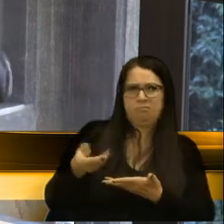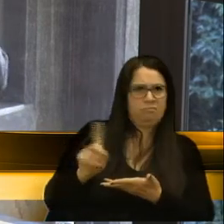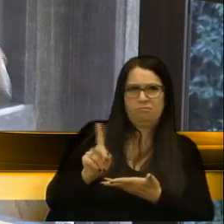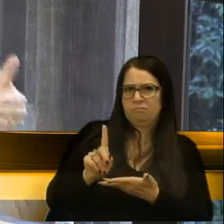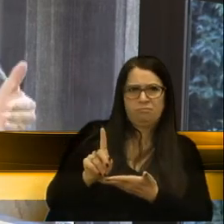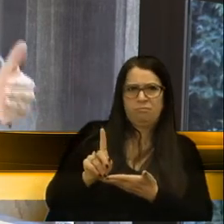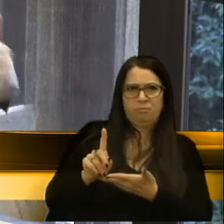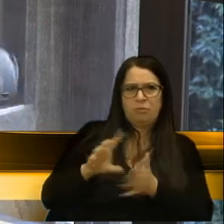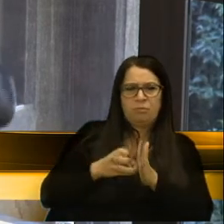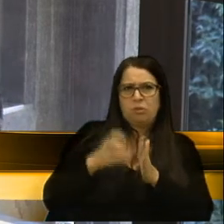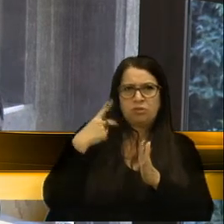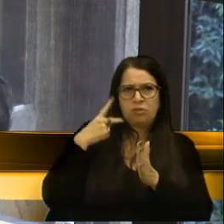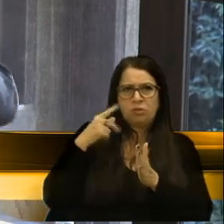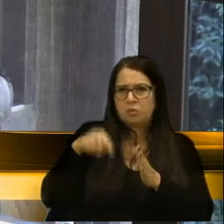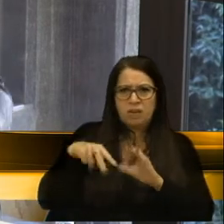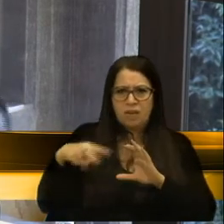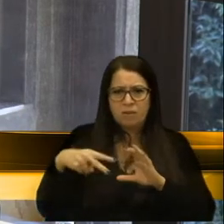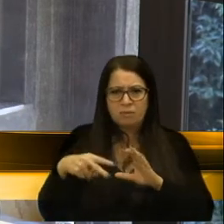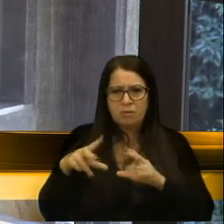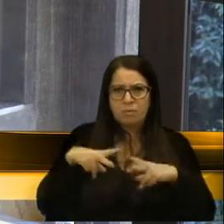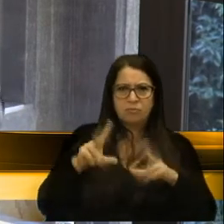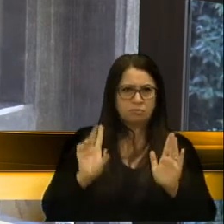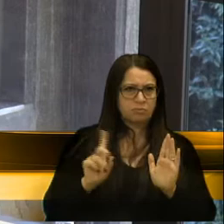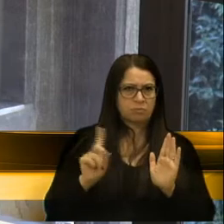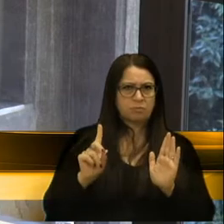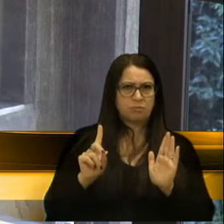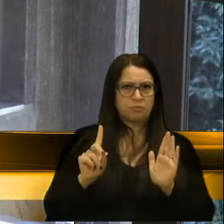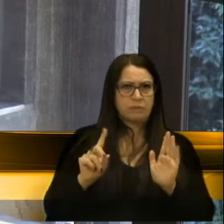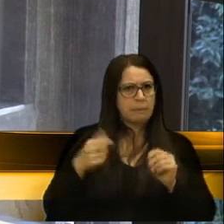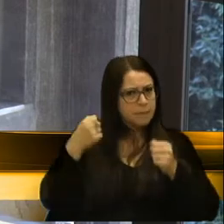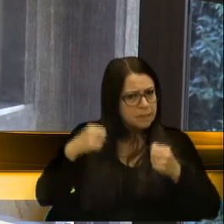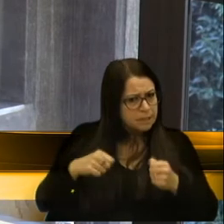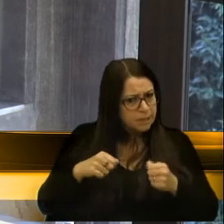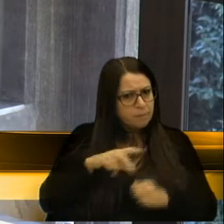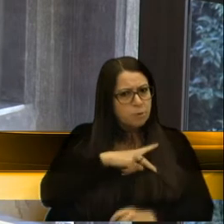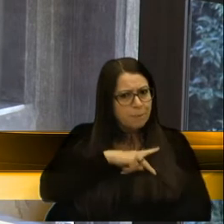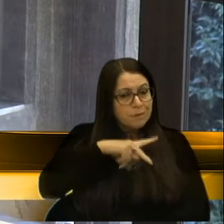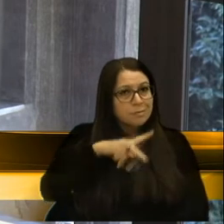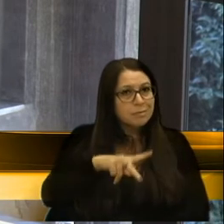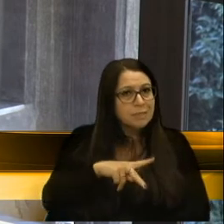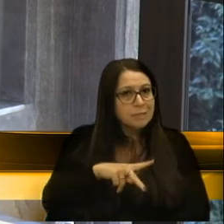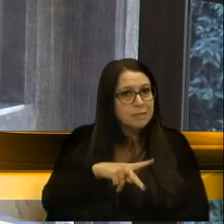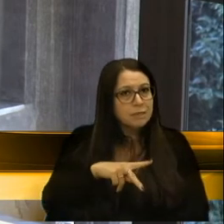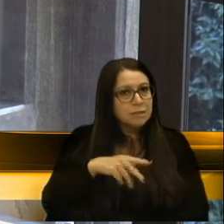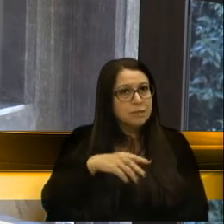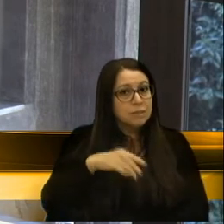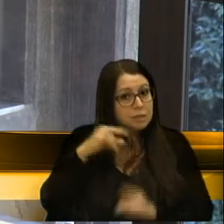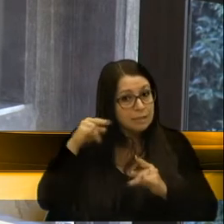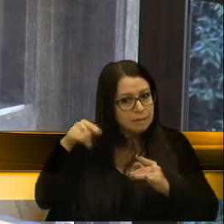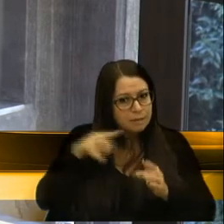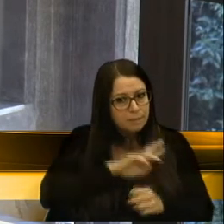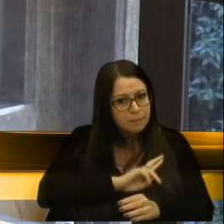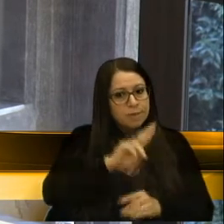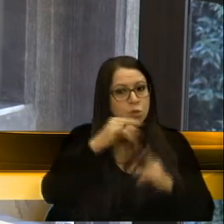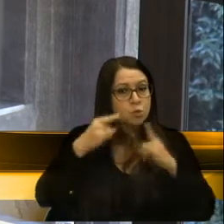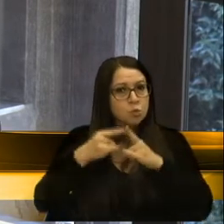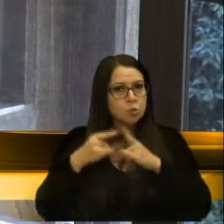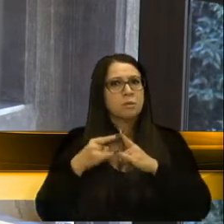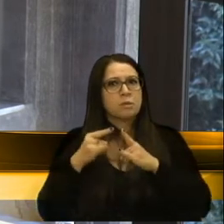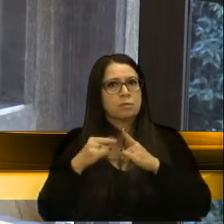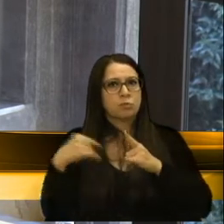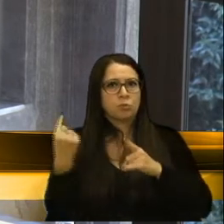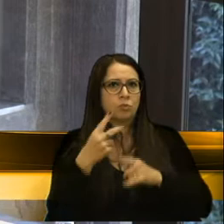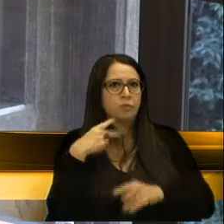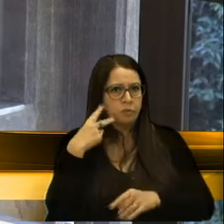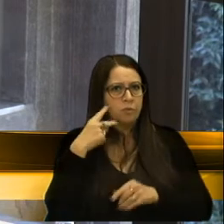é do partido, não é da Câmara, não é pessoal. Não. Nós precisamos que o presidente, de forma institucional, por referendo dos